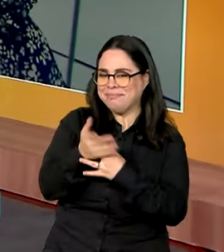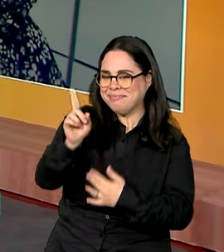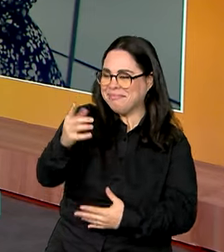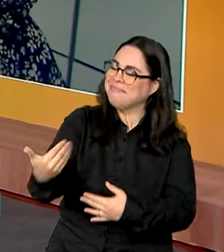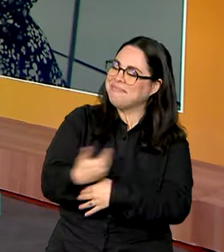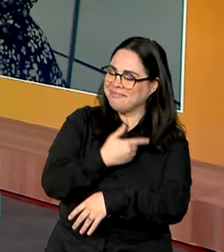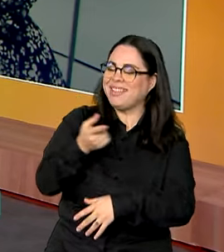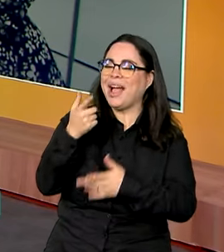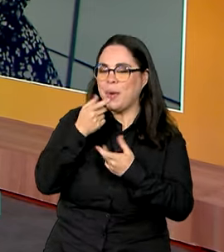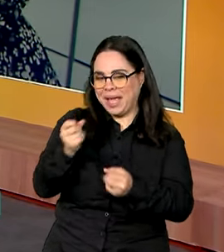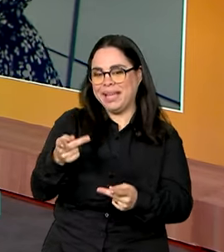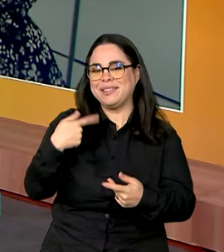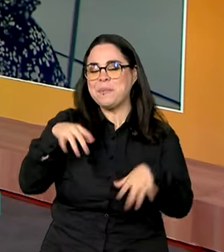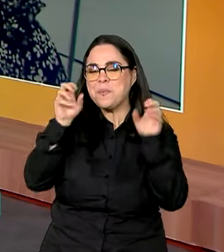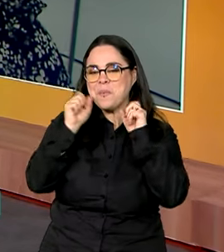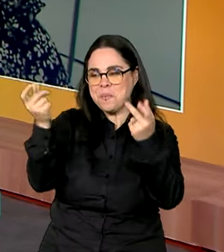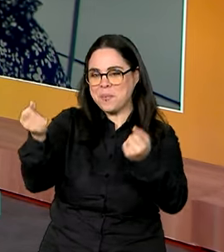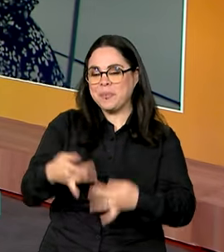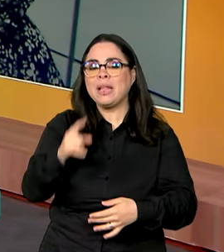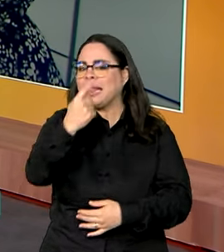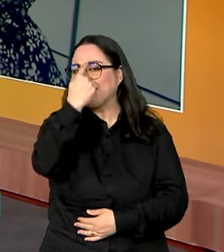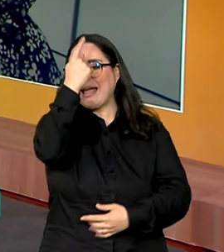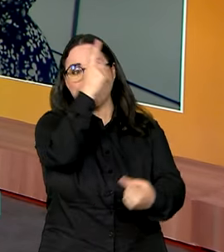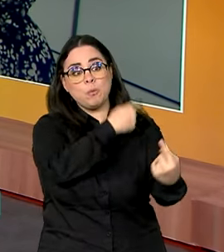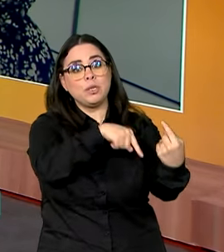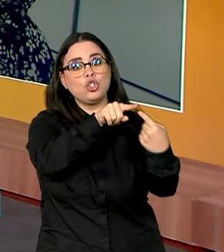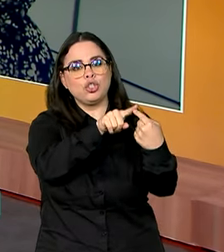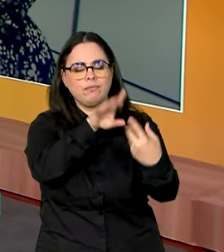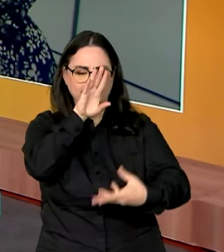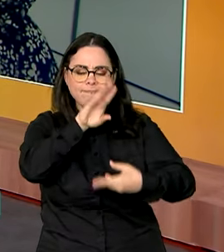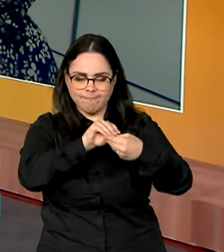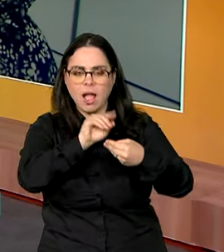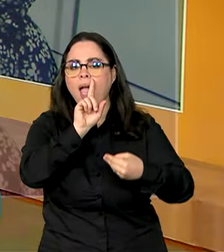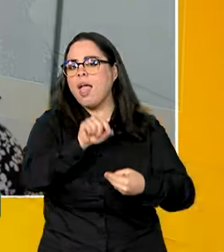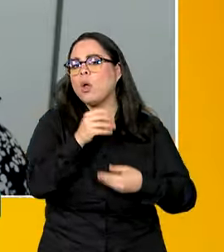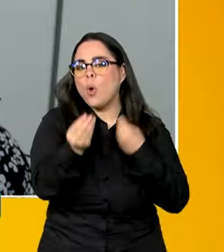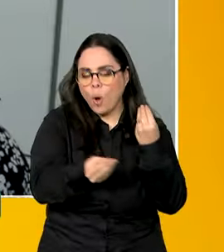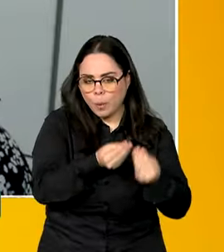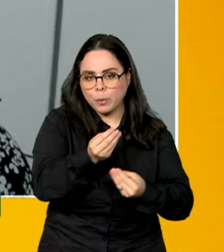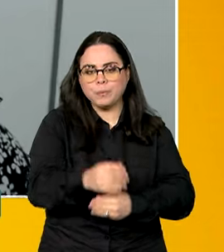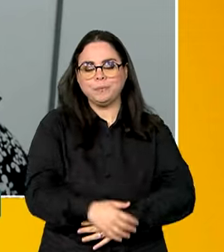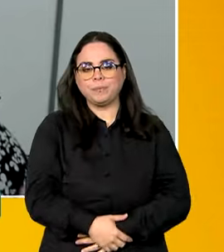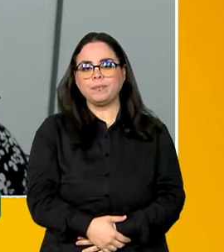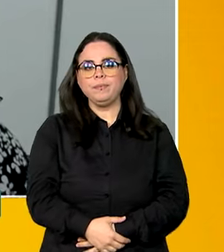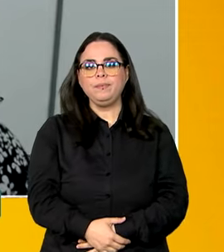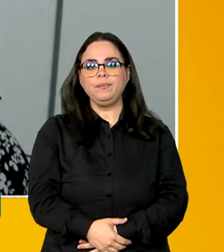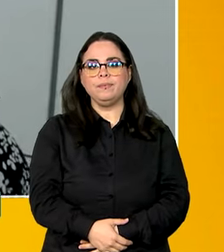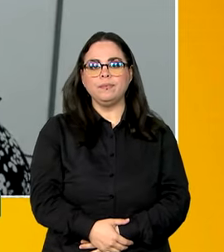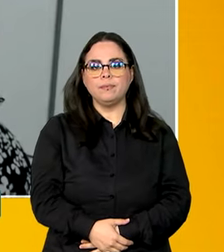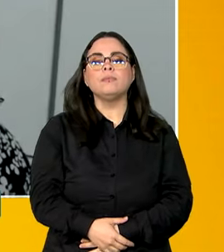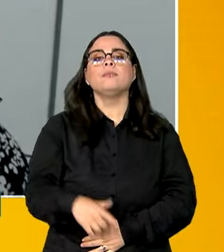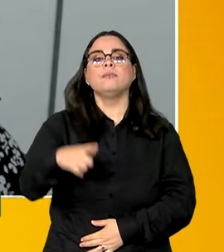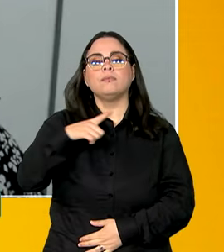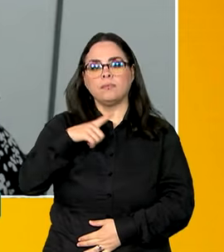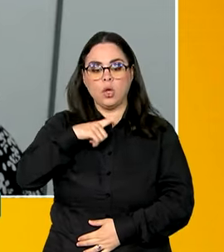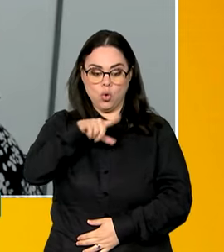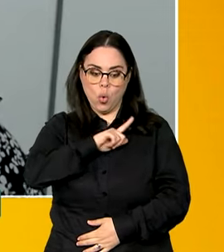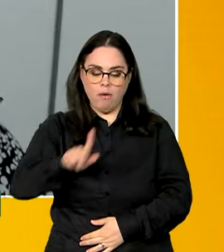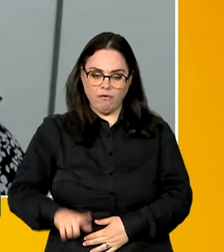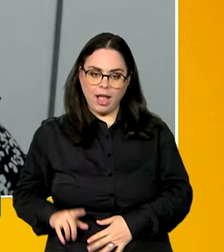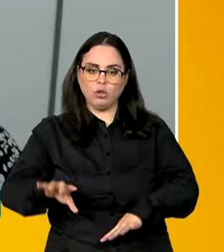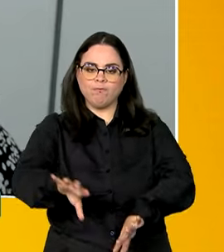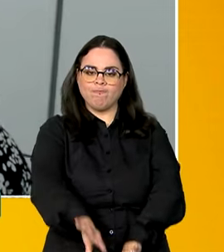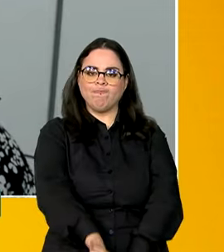ouvindo. A ideia, muito rapidamente, o seguinte. A ideia é que o governo apoie a causa,